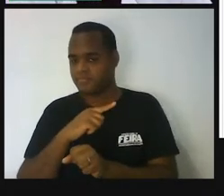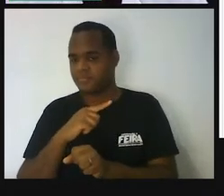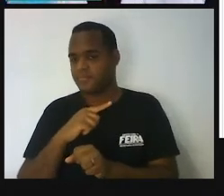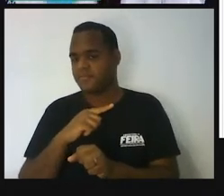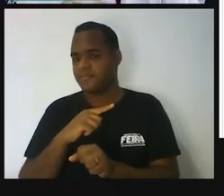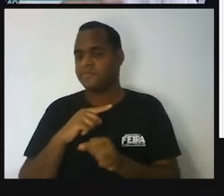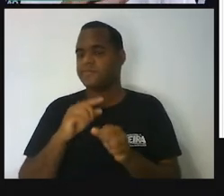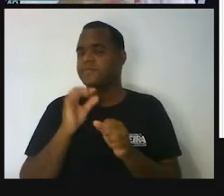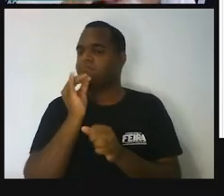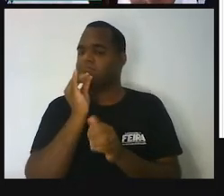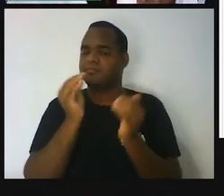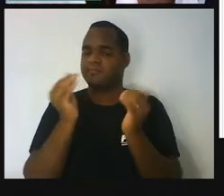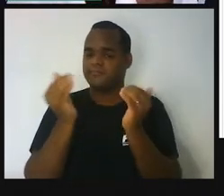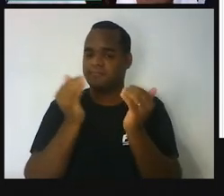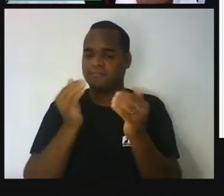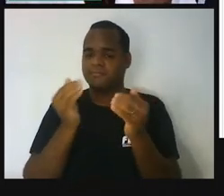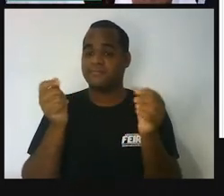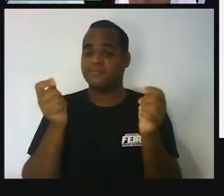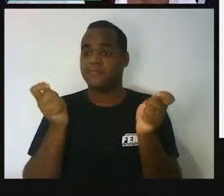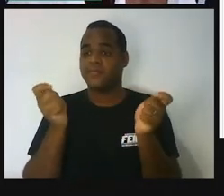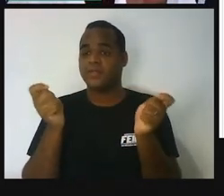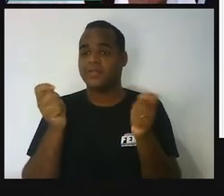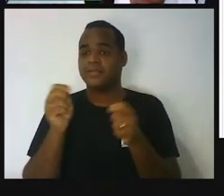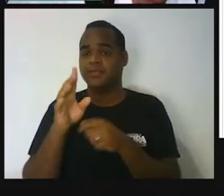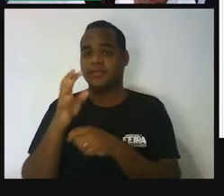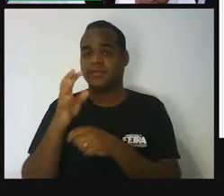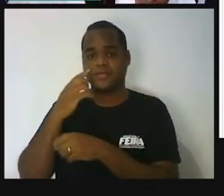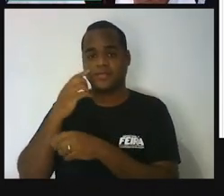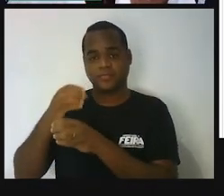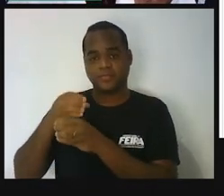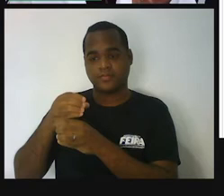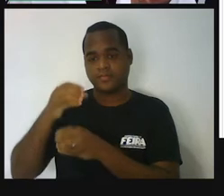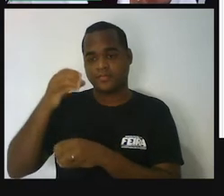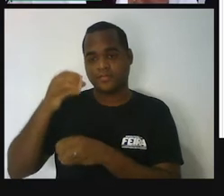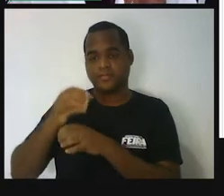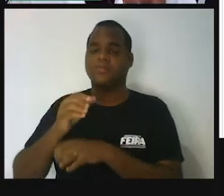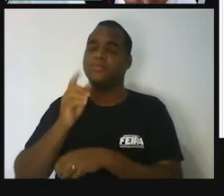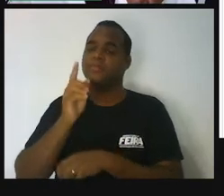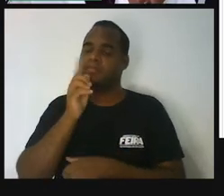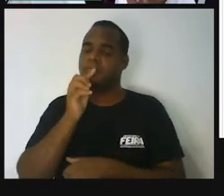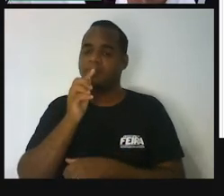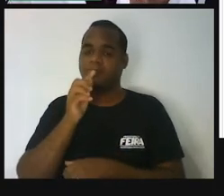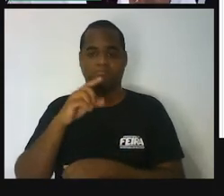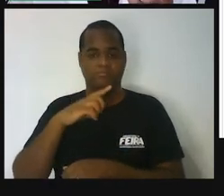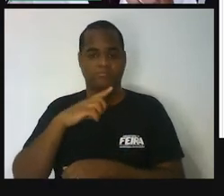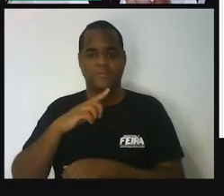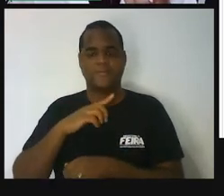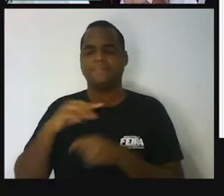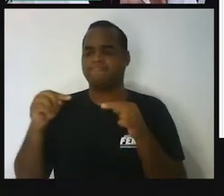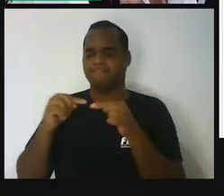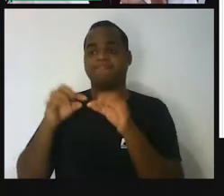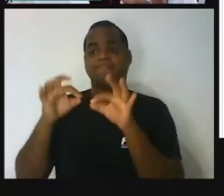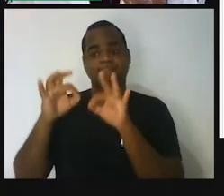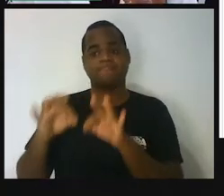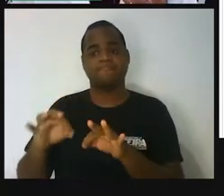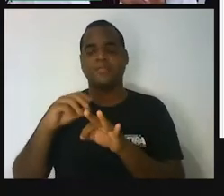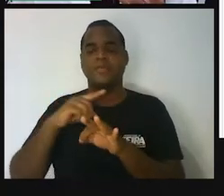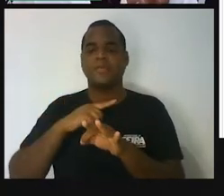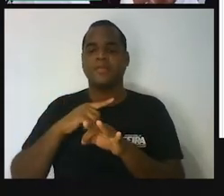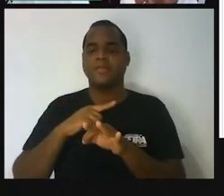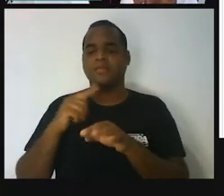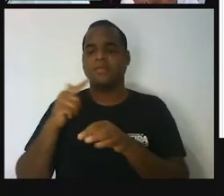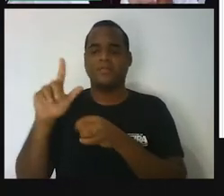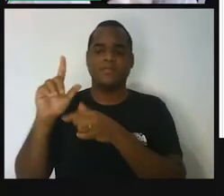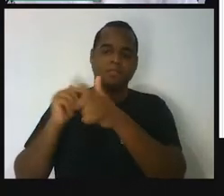Por exemplo, essa garrafa, né? Essa garrafinha de água tem uma forma, né? E